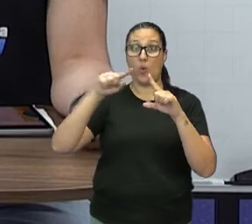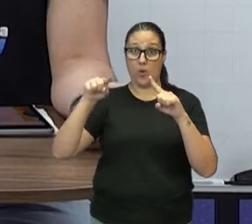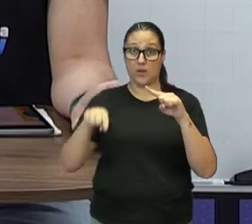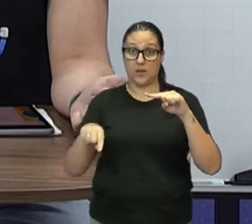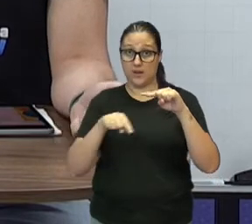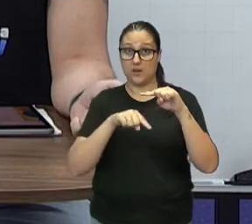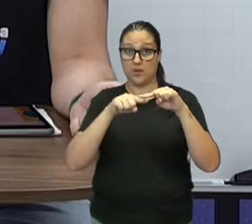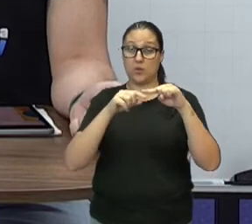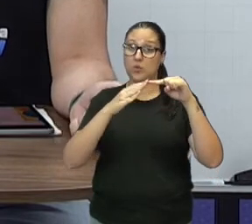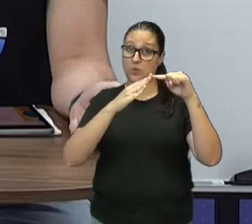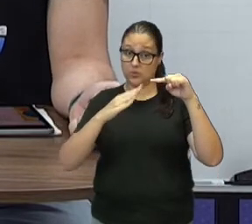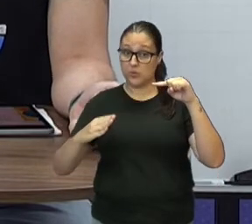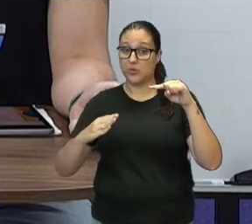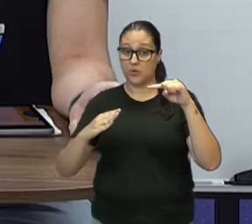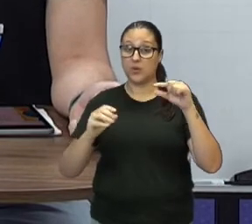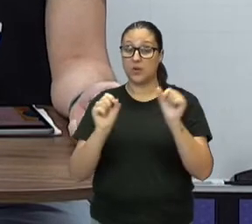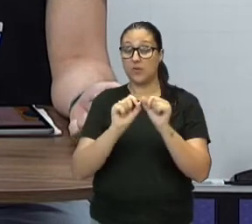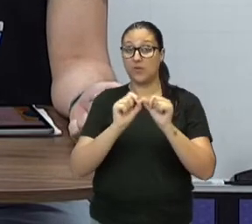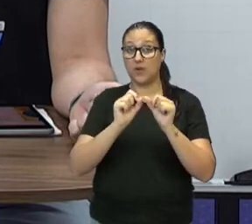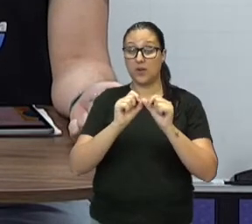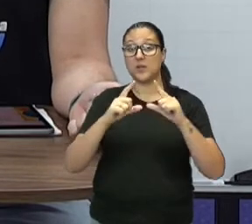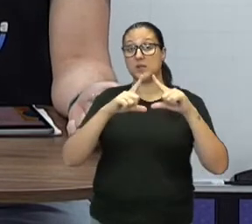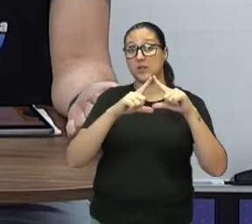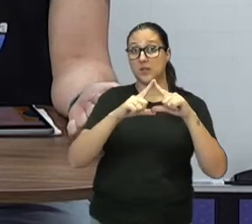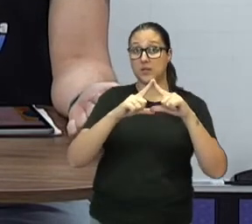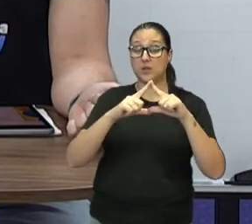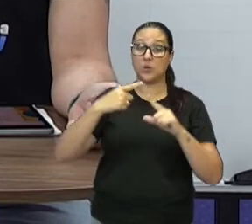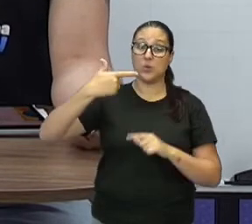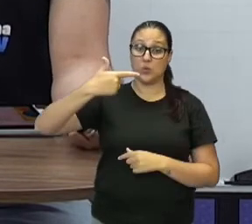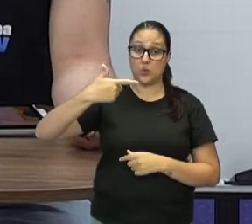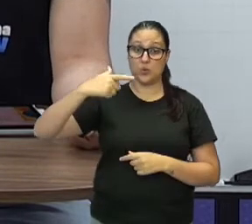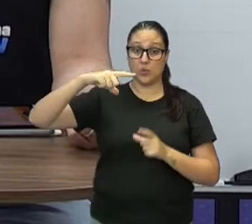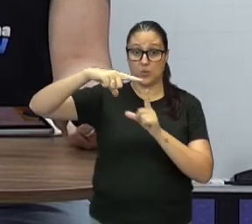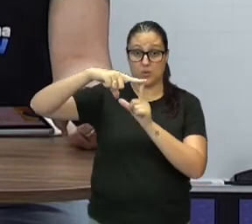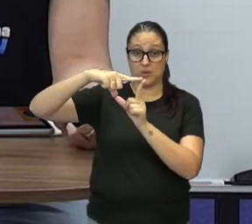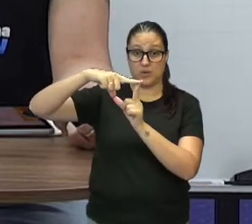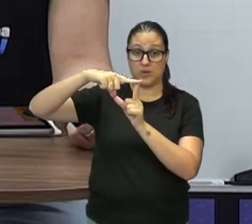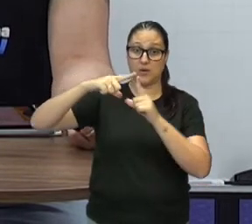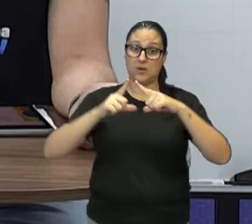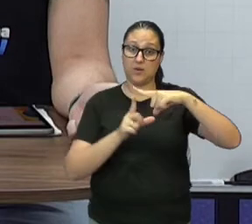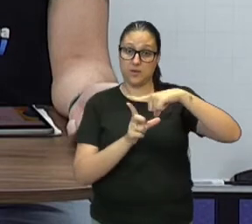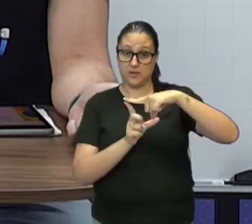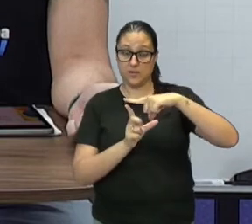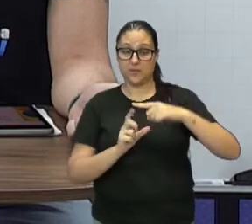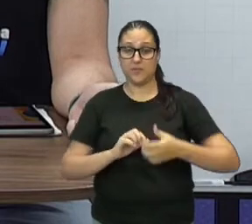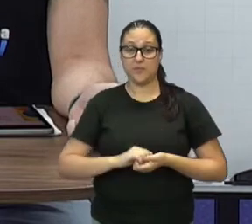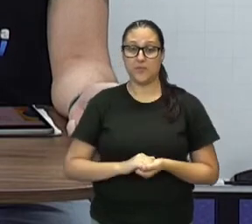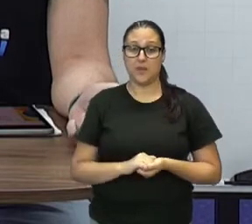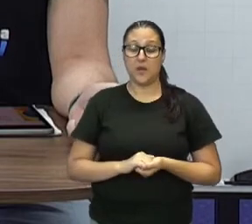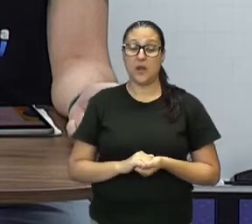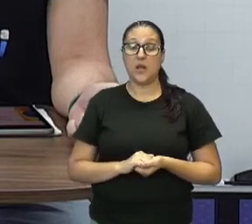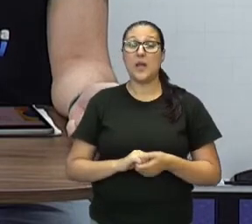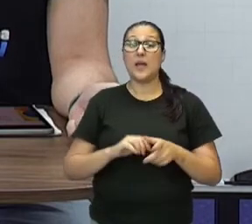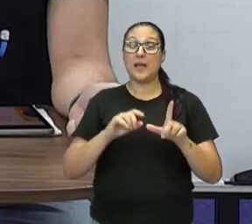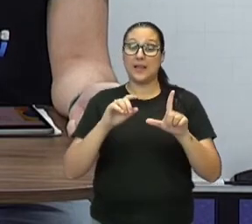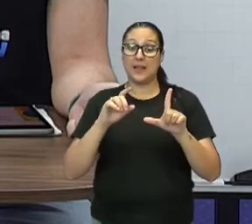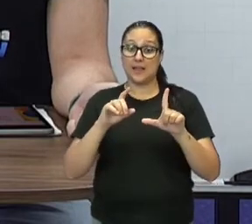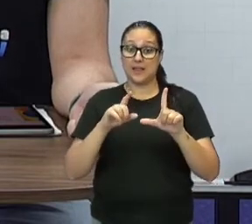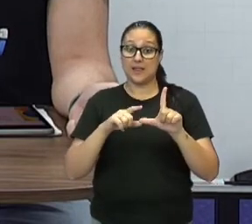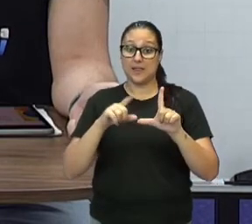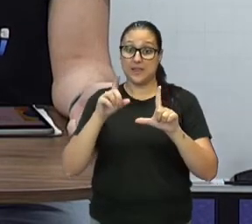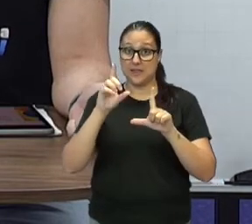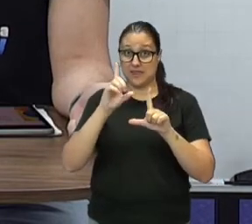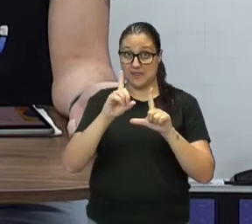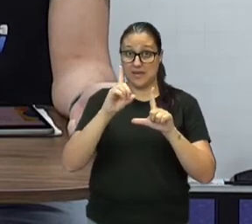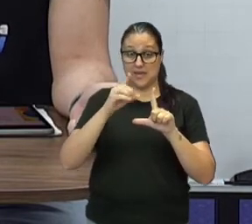dois triângulos retângulos. Então, se você reparar, temos que D é o maior lado, né? O Dzinho aqui, gente, ó,